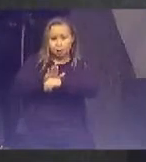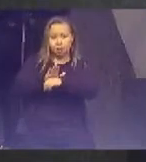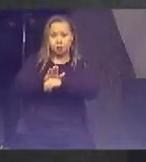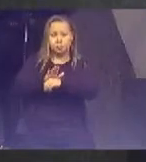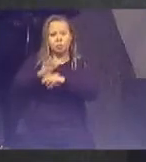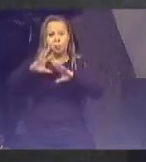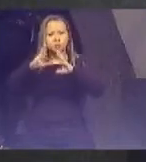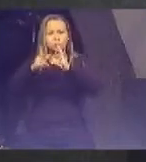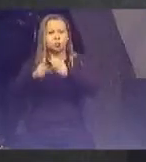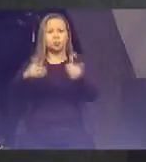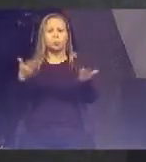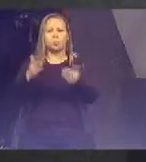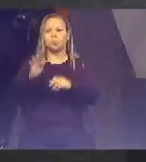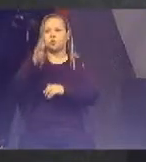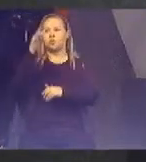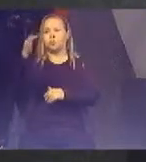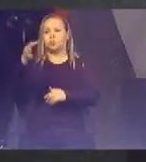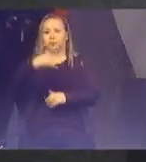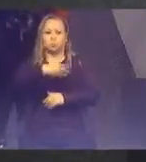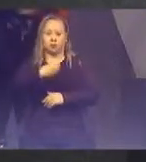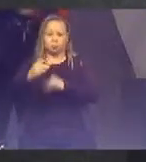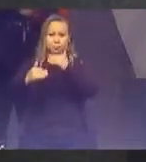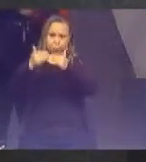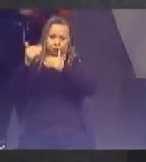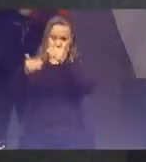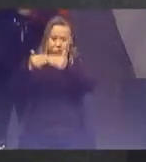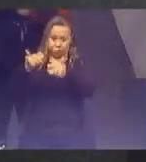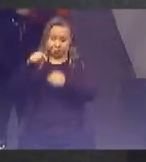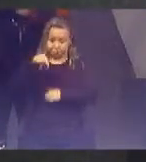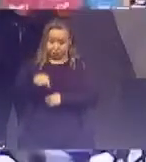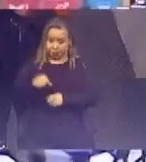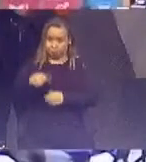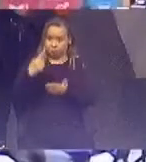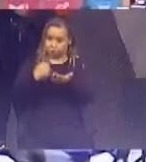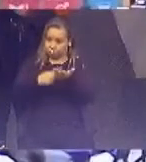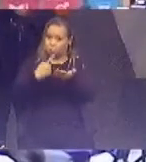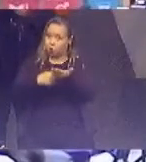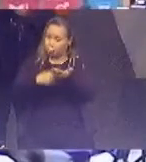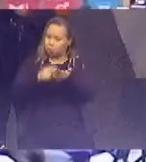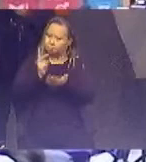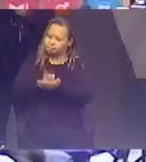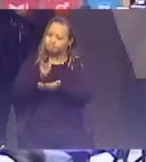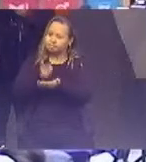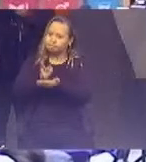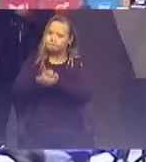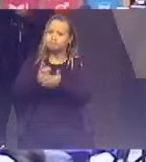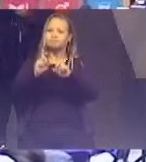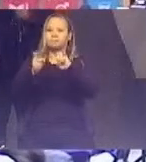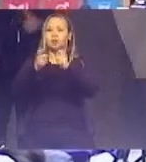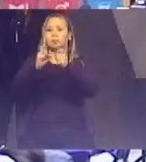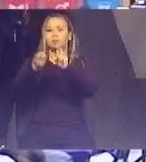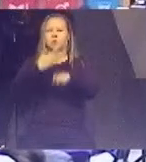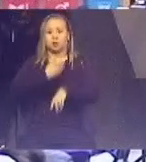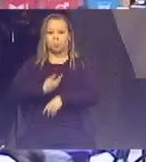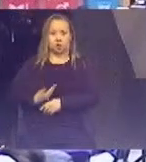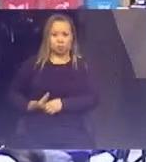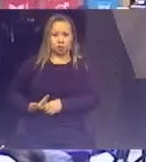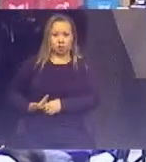atuais e futuras gerações Esse deve ser um compromisso permanente da administração pública